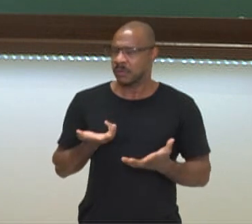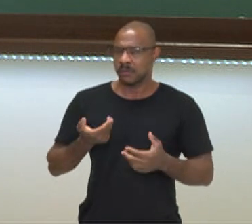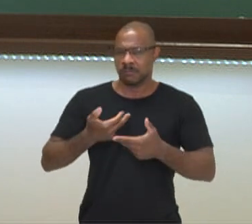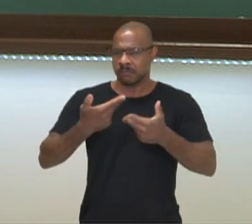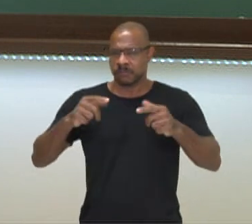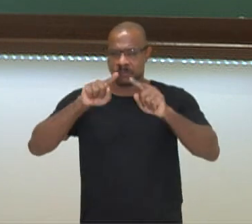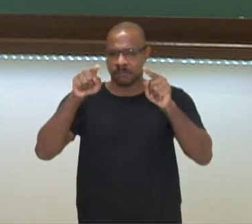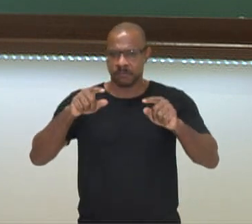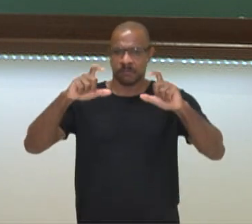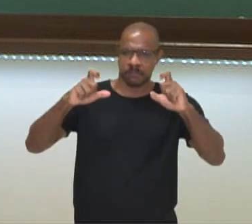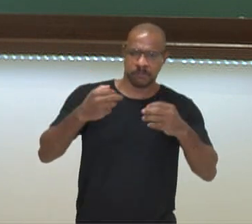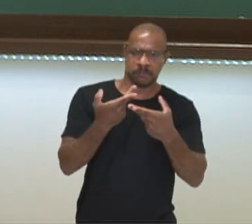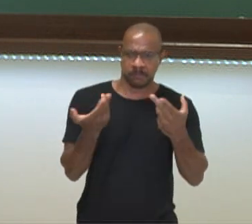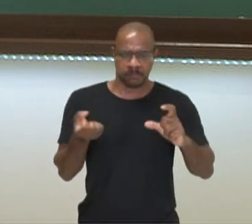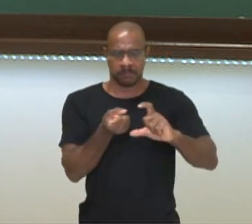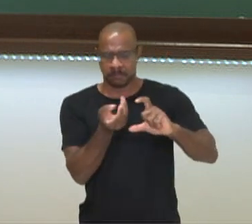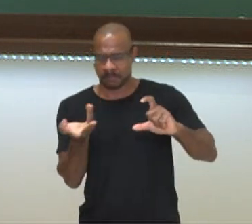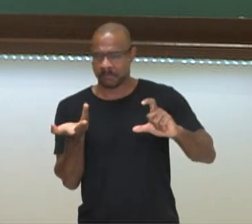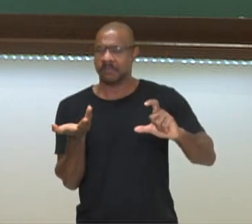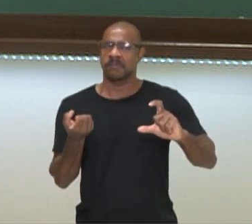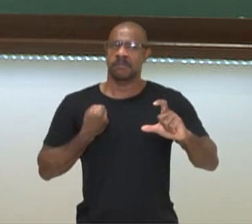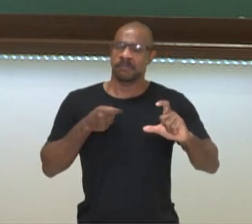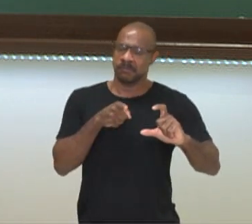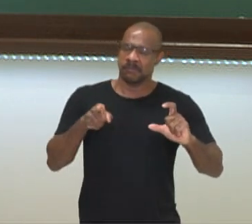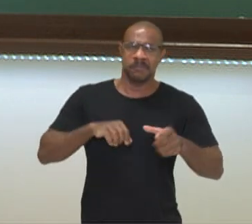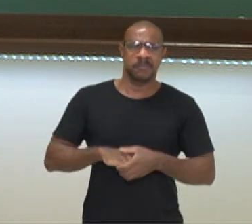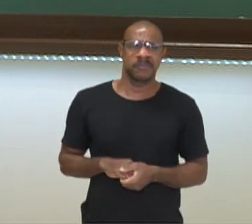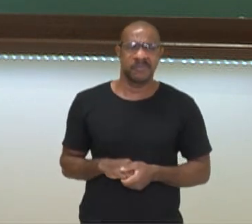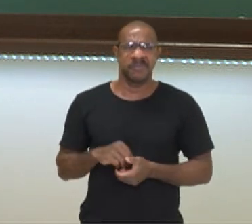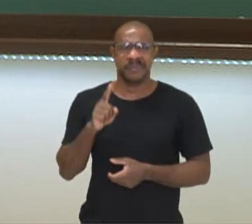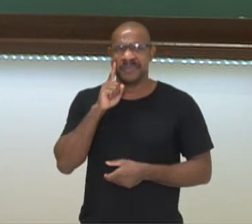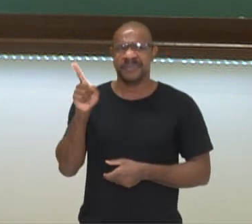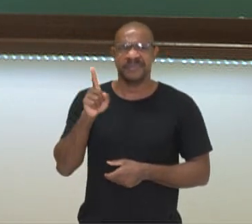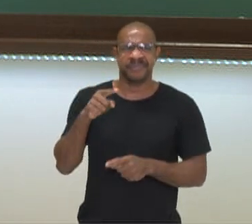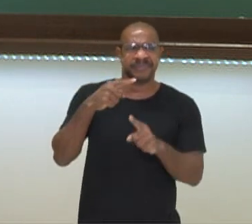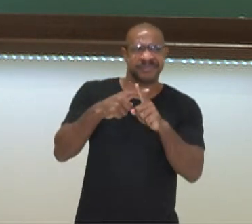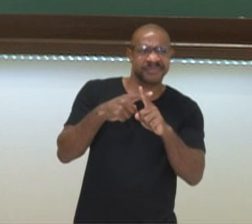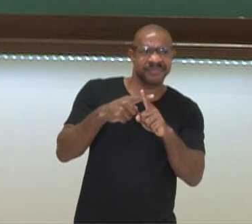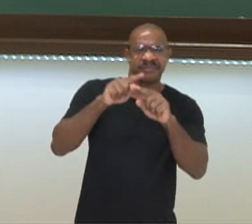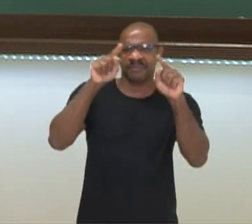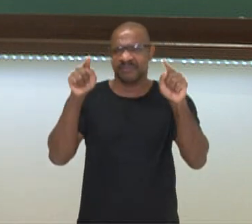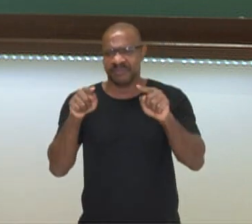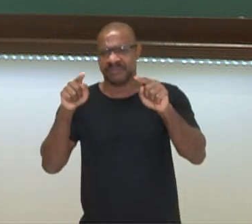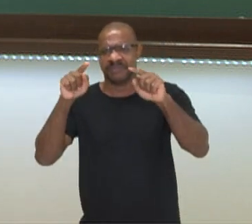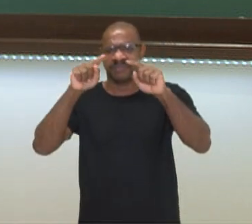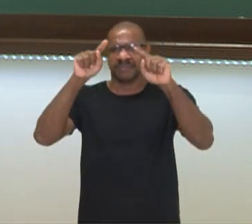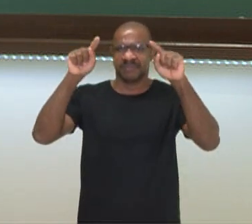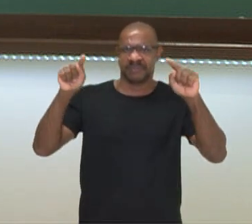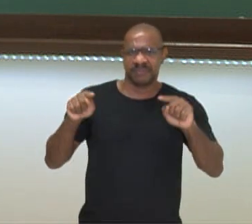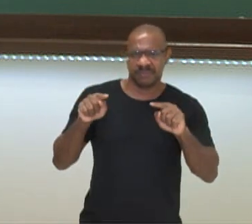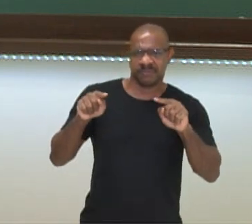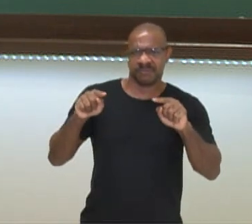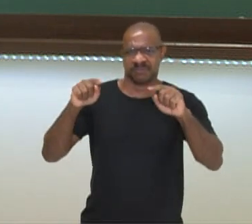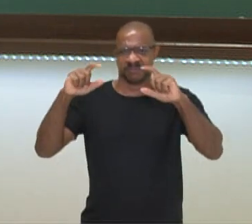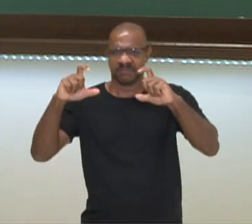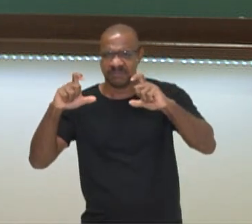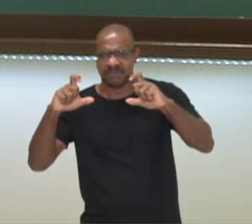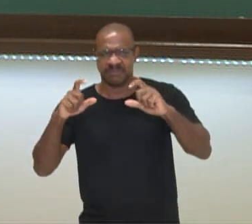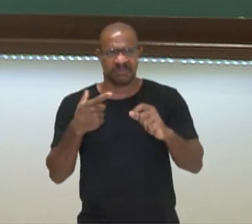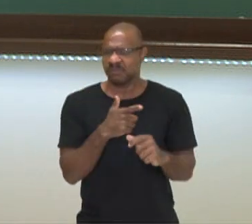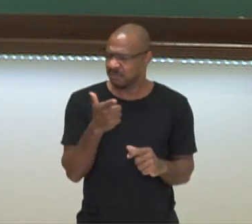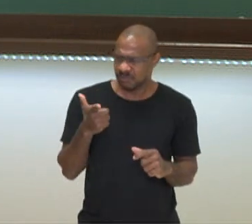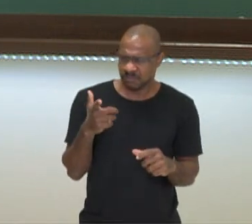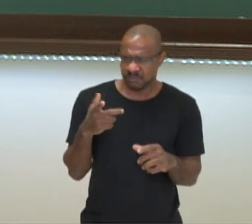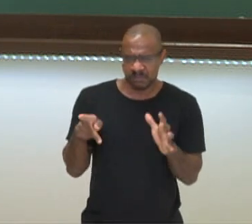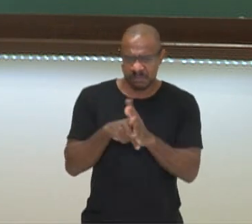Então isso é expressão numérica. Mas professora, esse sinal aqui, esse aqui, esse aqui não são operações, não. Eles